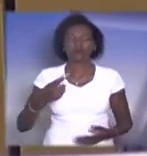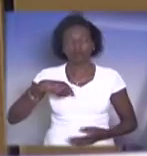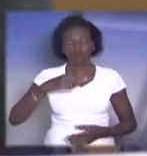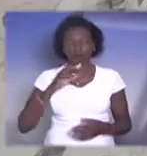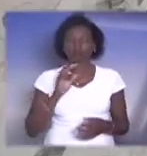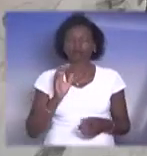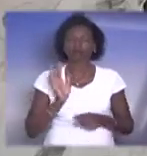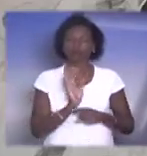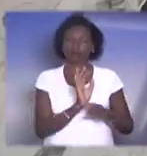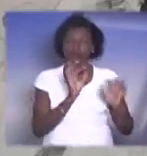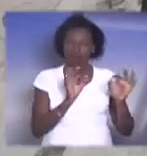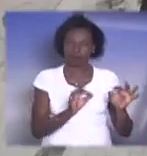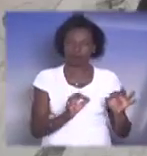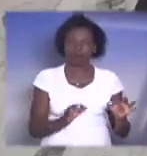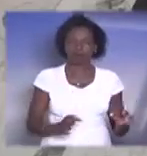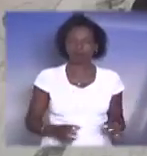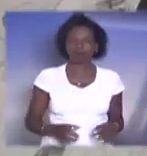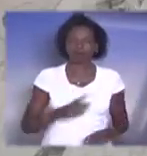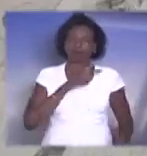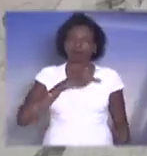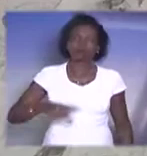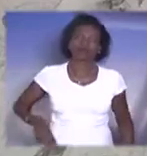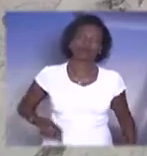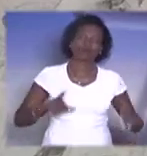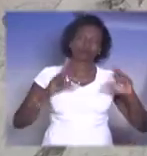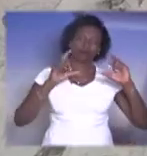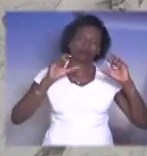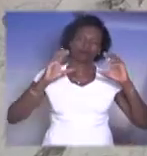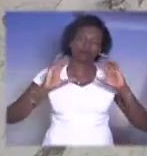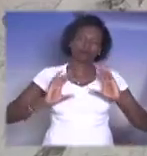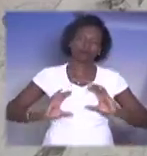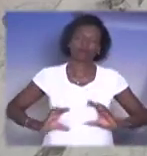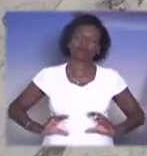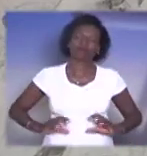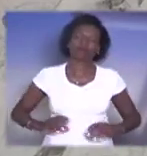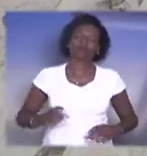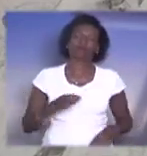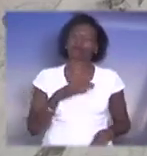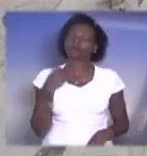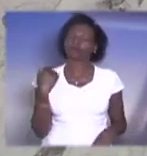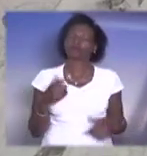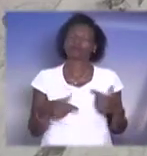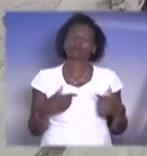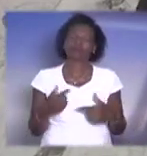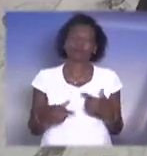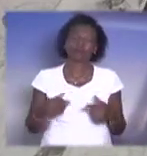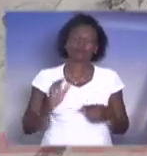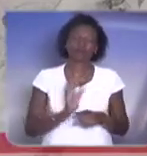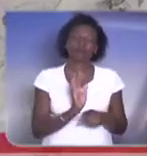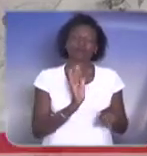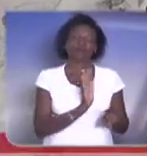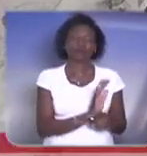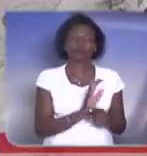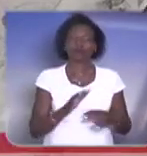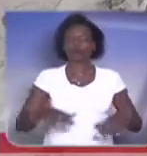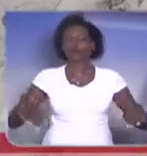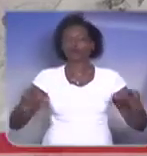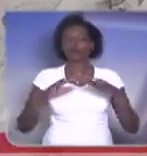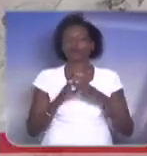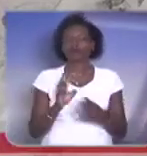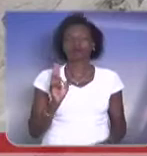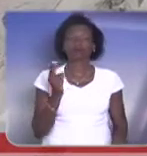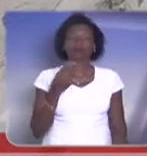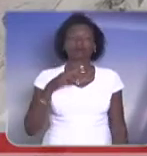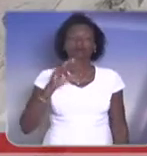Senhor presidente, hoje eu quero colocar a foto de um cidadão que faleceu trabalhando pela população, mas um herói